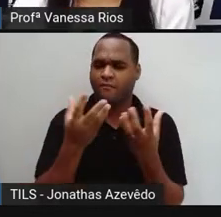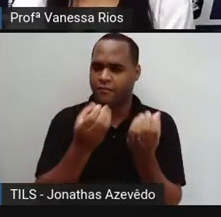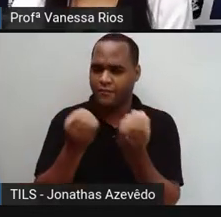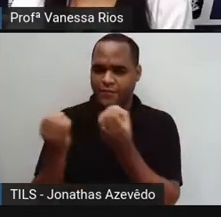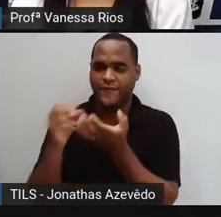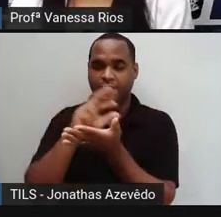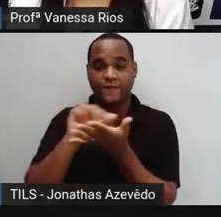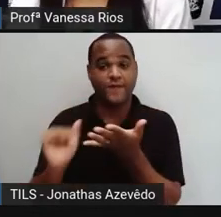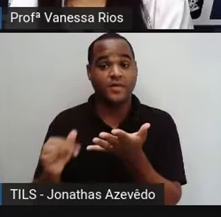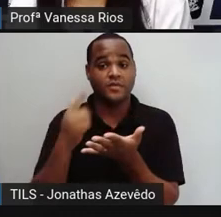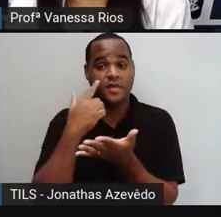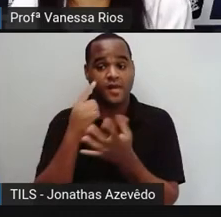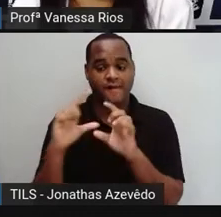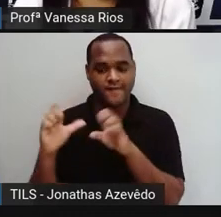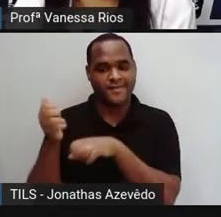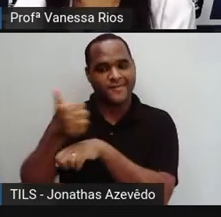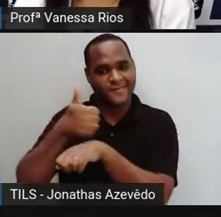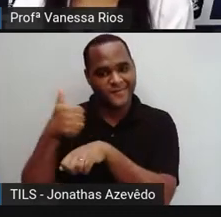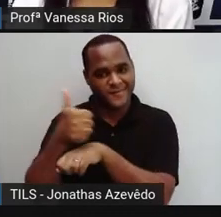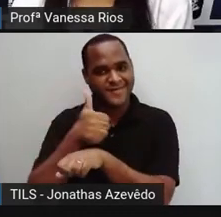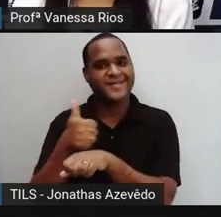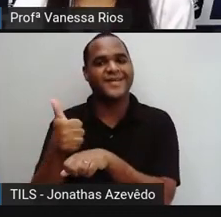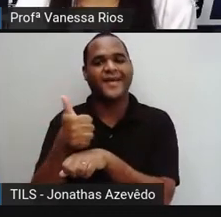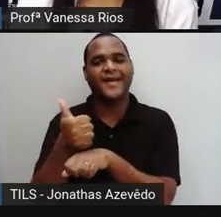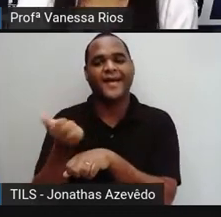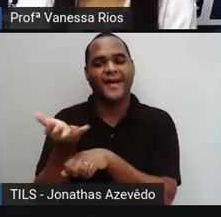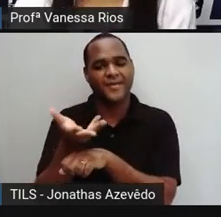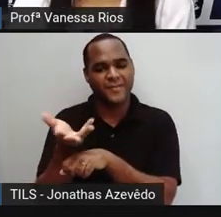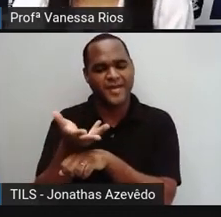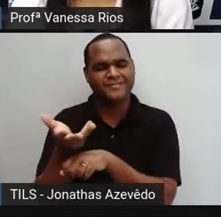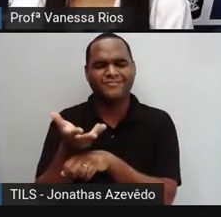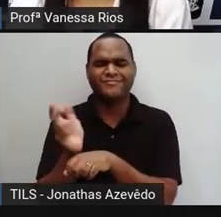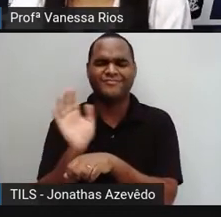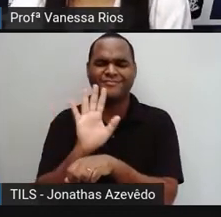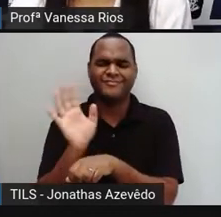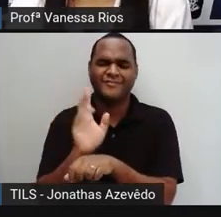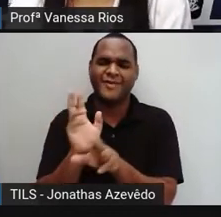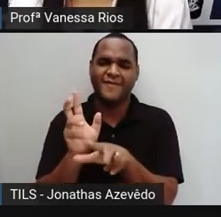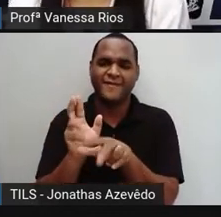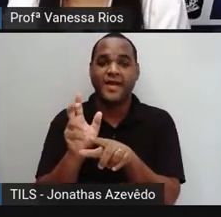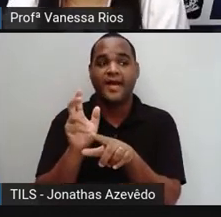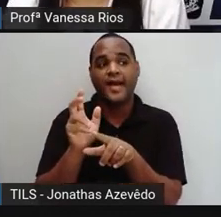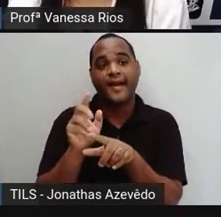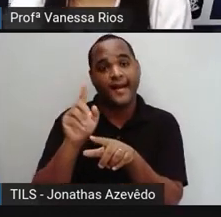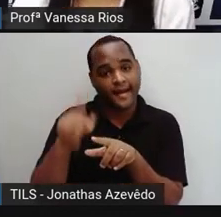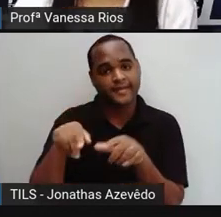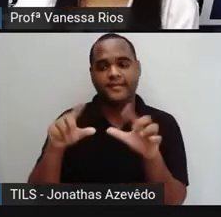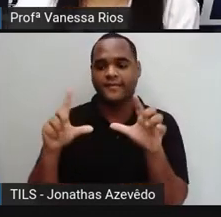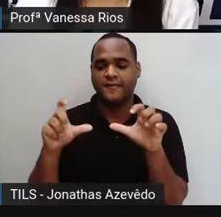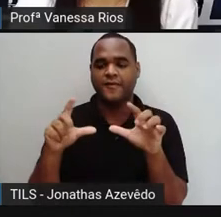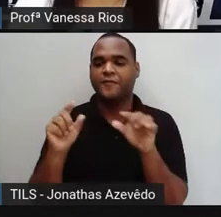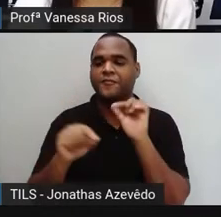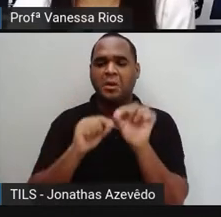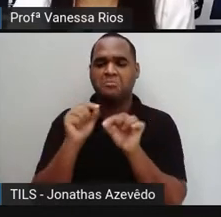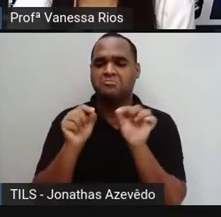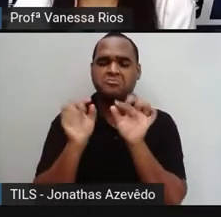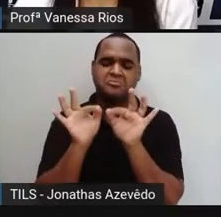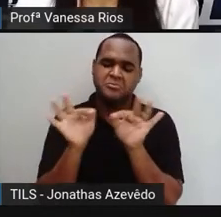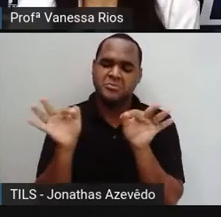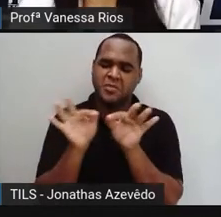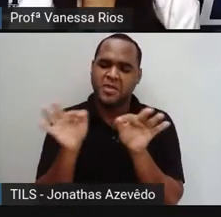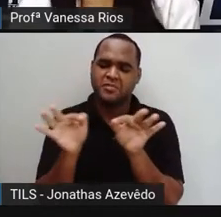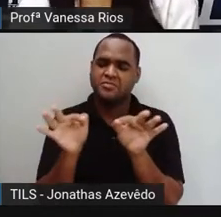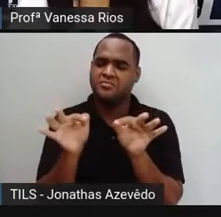não são tirados pelos profissionais, não é? São tirados e registrados por equipamentos que estão